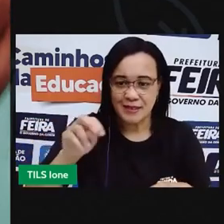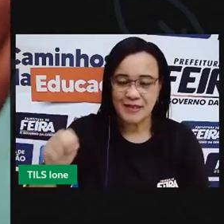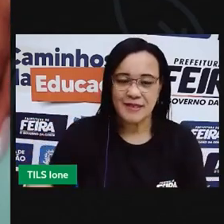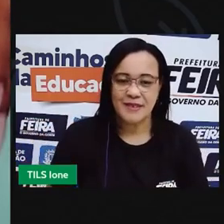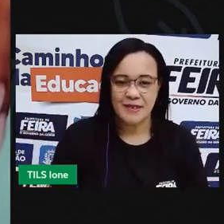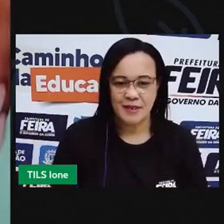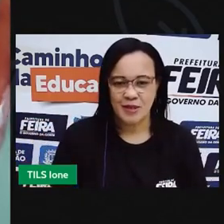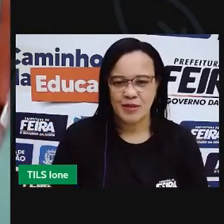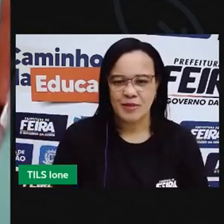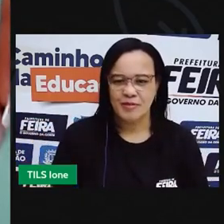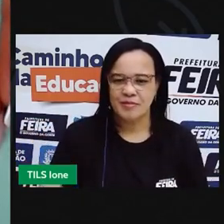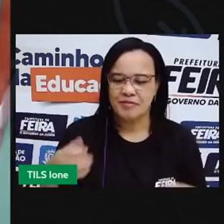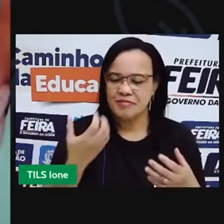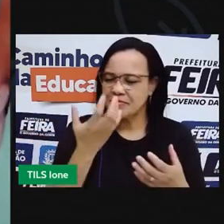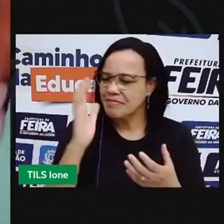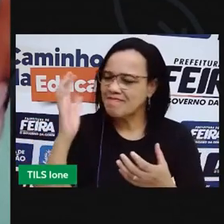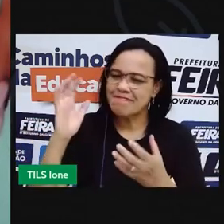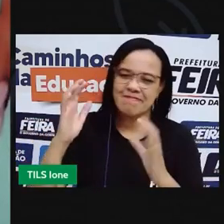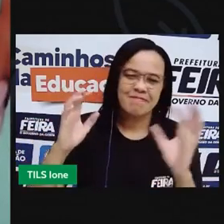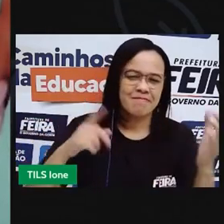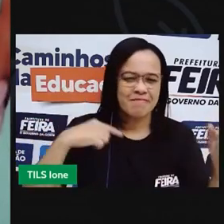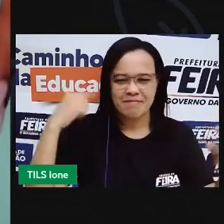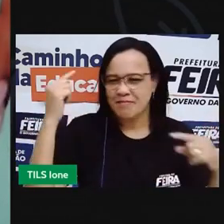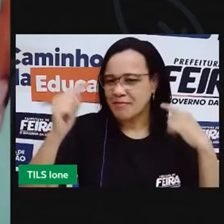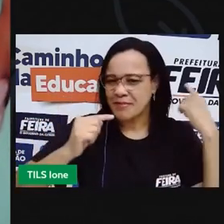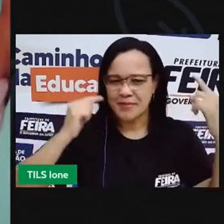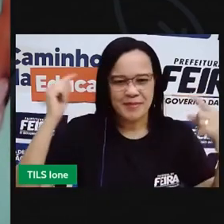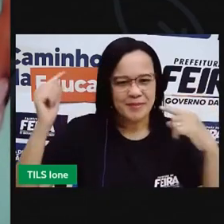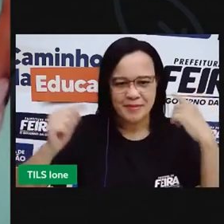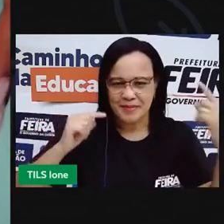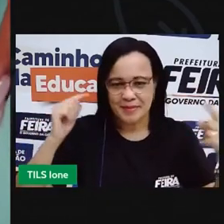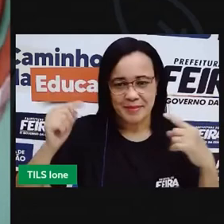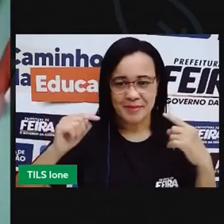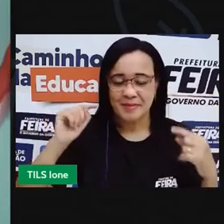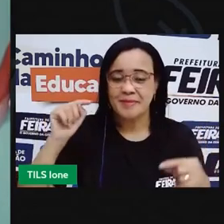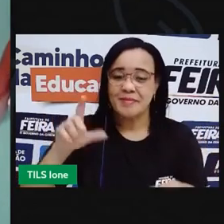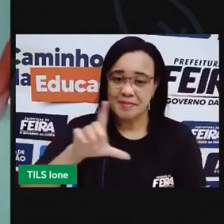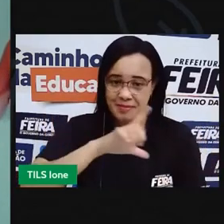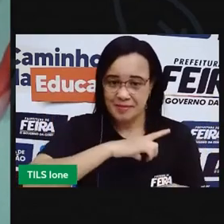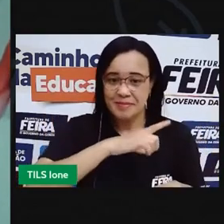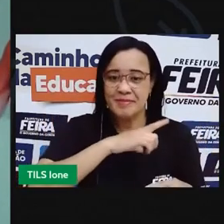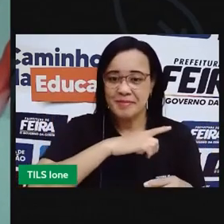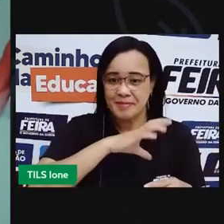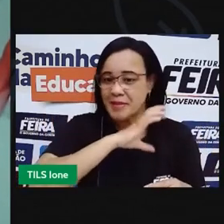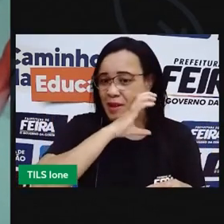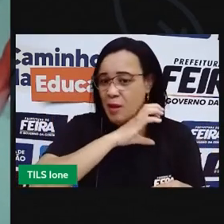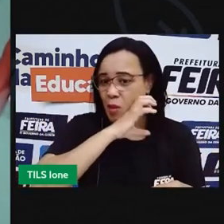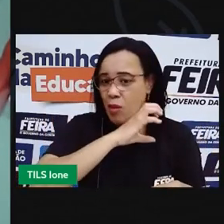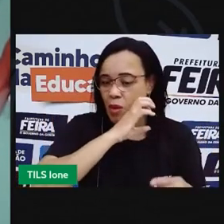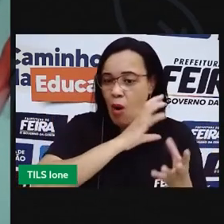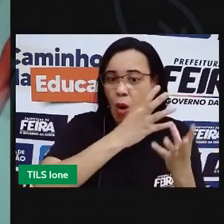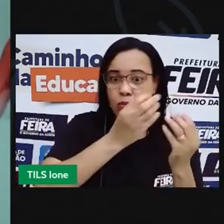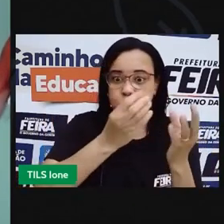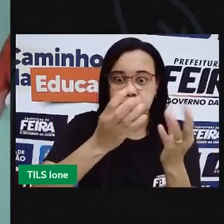Que natureza maluca. Nela, há bichos de montão.